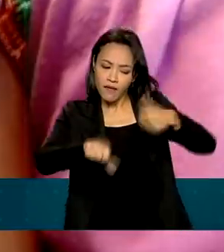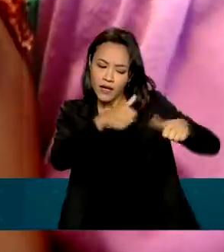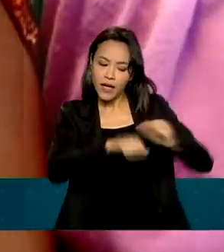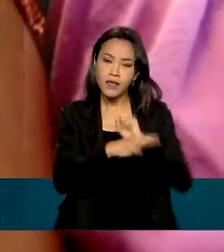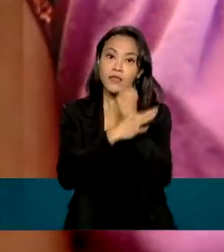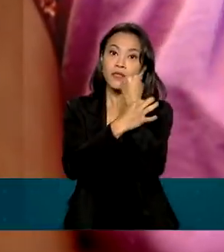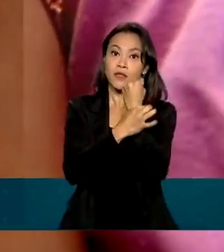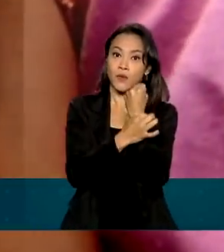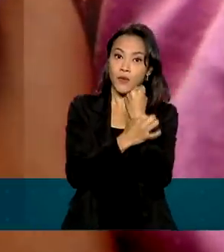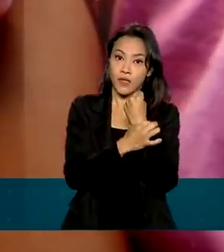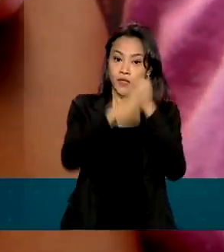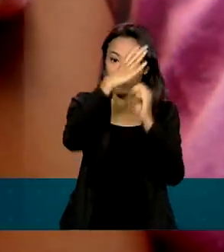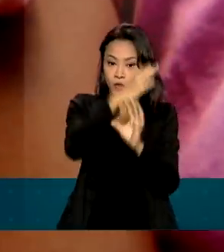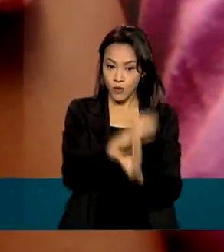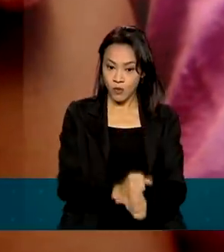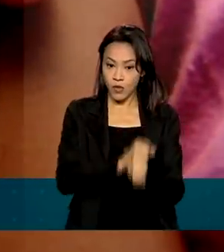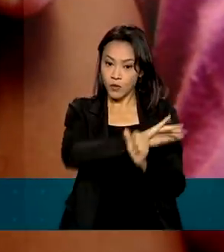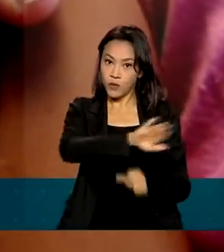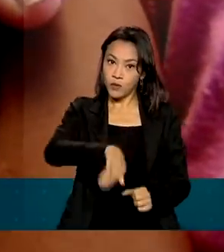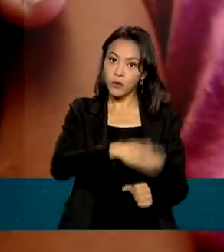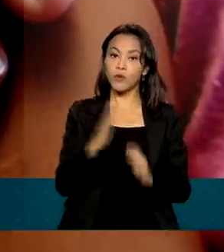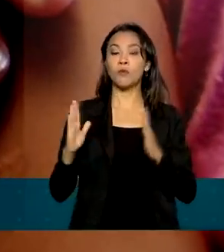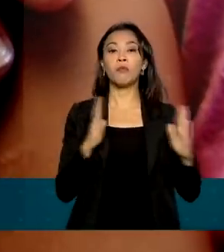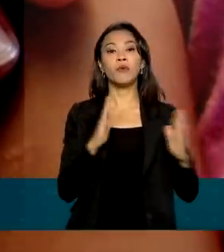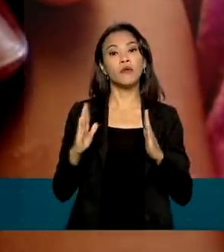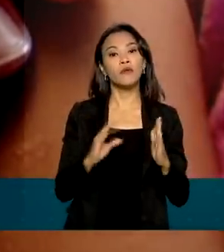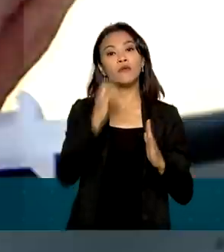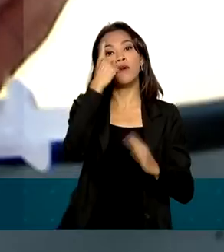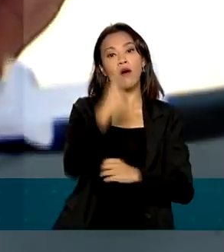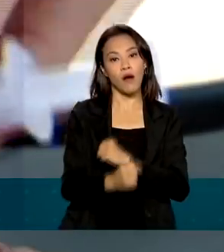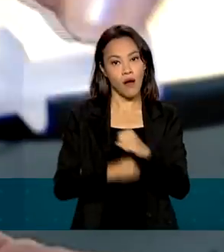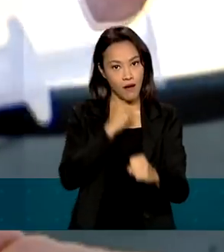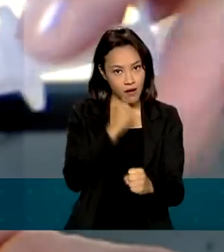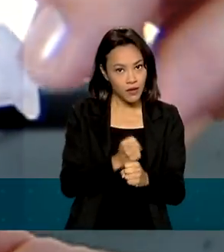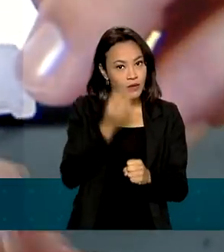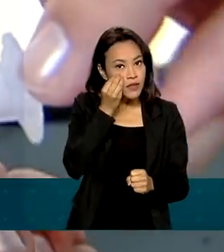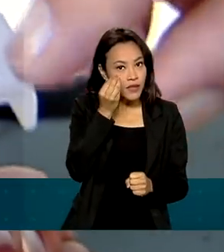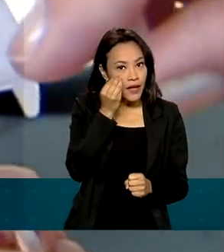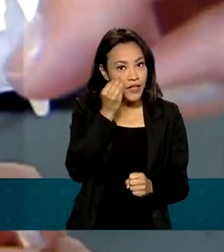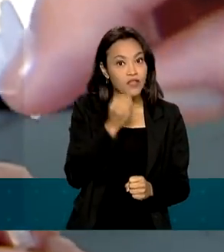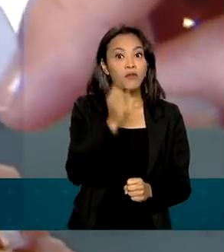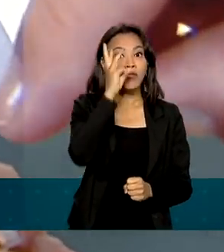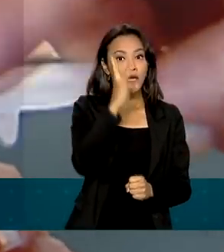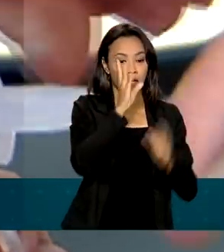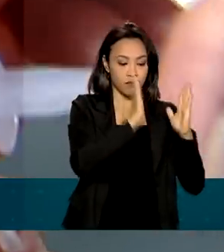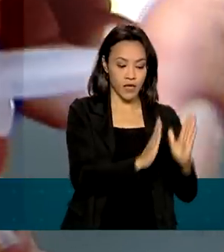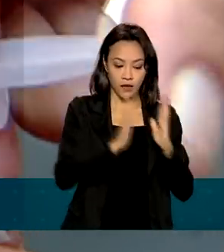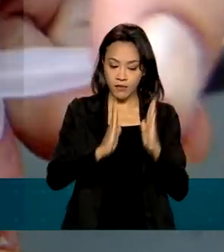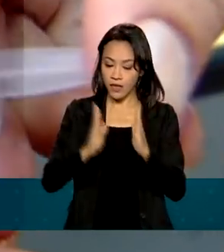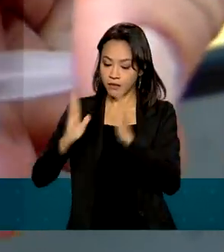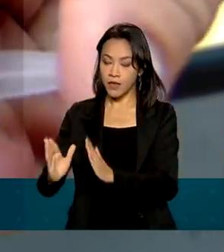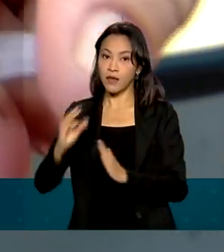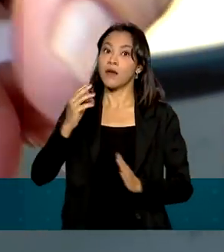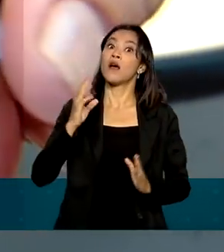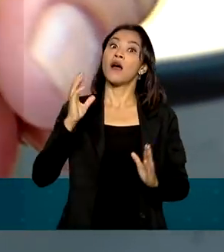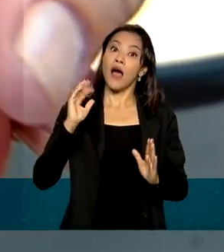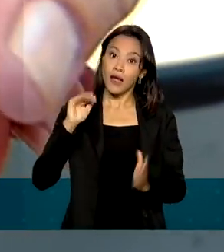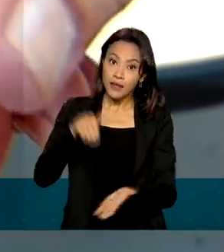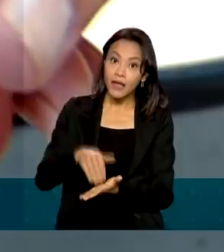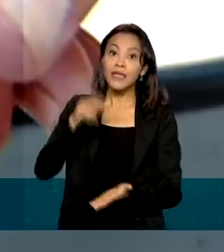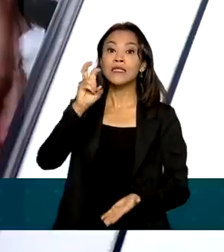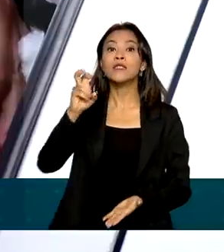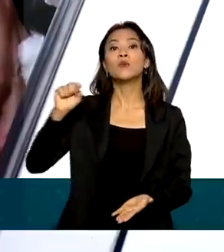vacina. No total, os testes devem durar cerca de um ano e terão três fases, podendo chegar a 5 mil